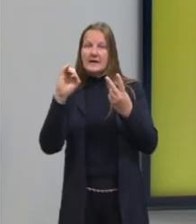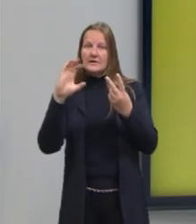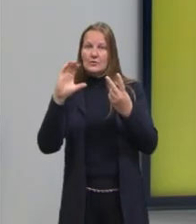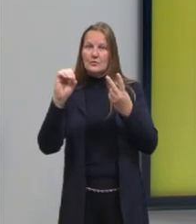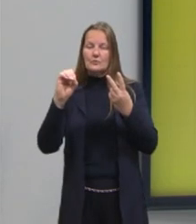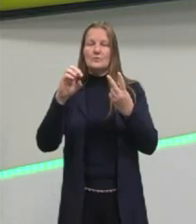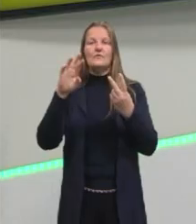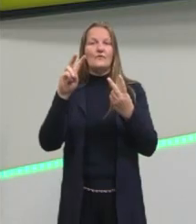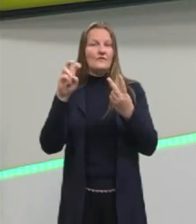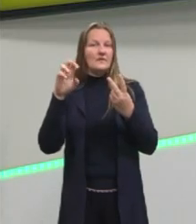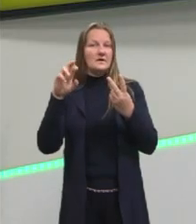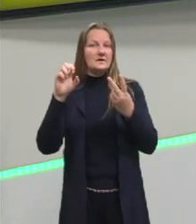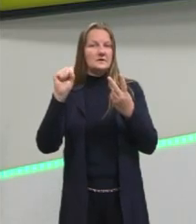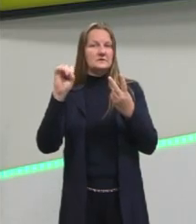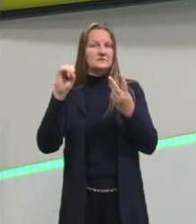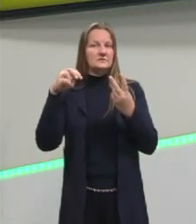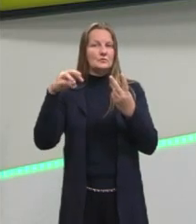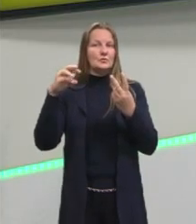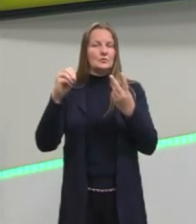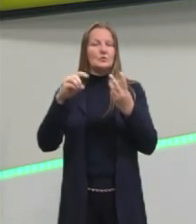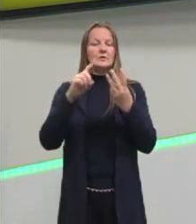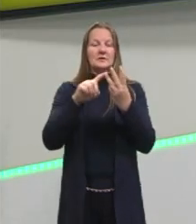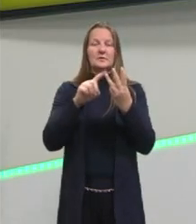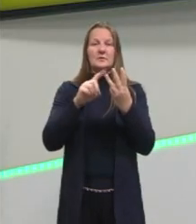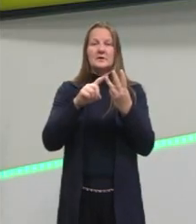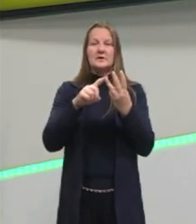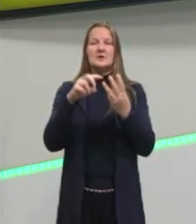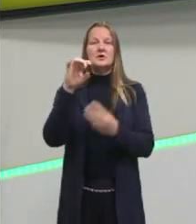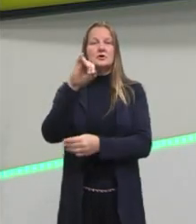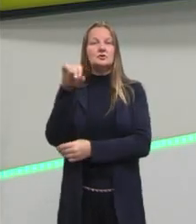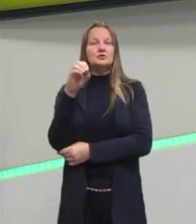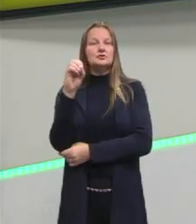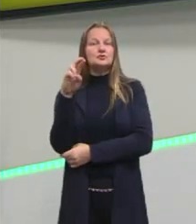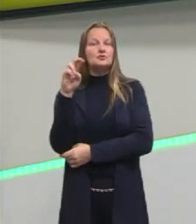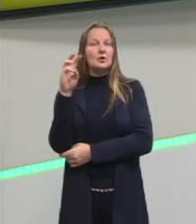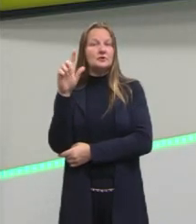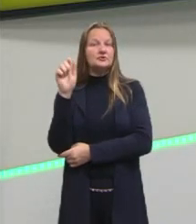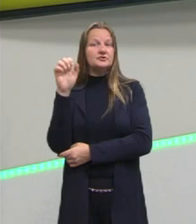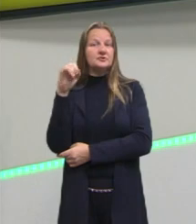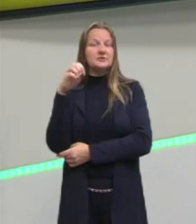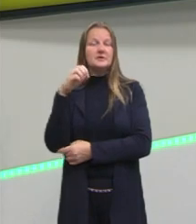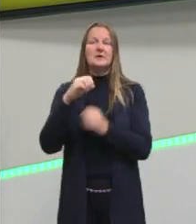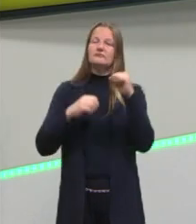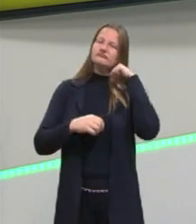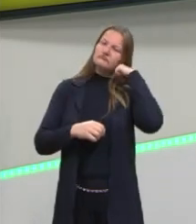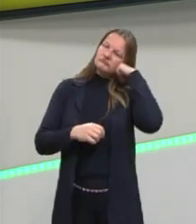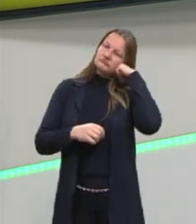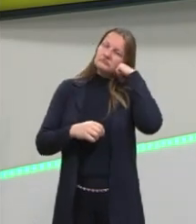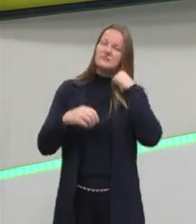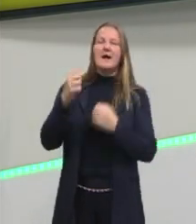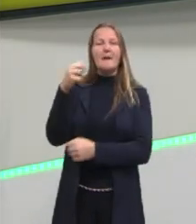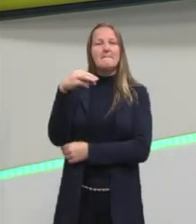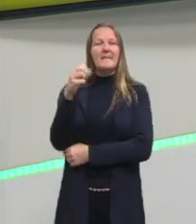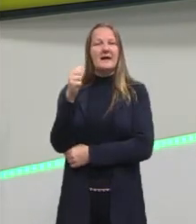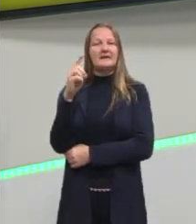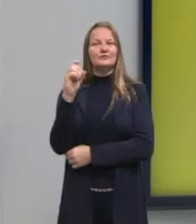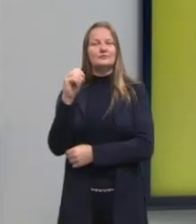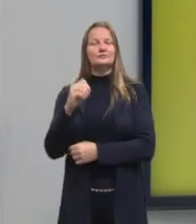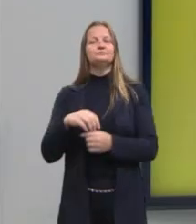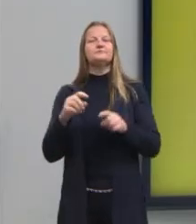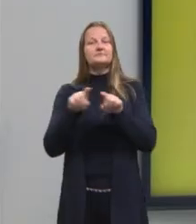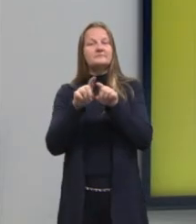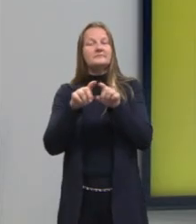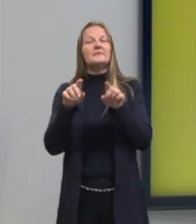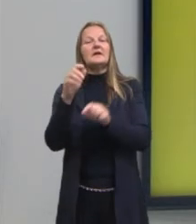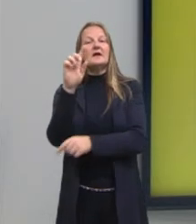as aulas que eu dei, não sei se vocês perceberam, que as mulheres, elas começam a aparecer muito tarde. Olha aqui, a Raquel de Queiroz.